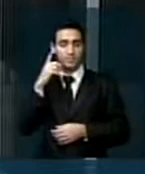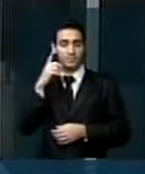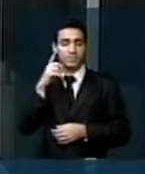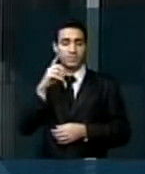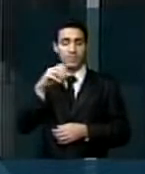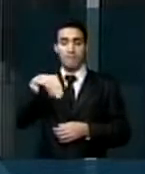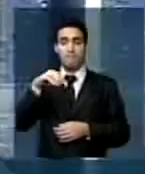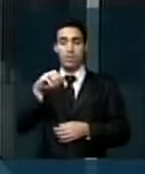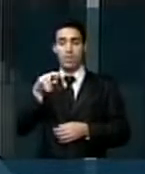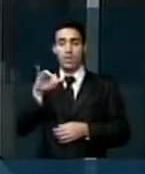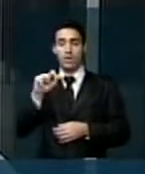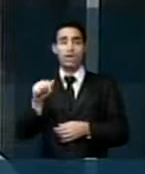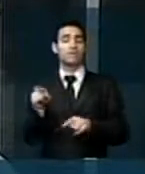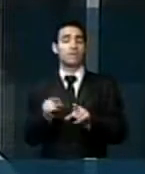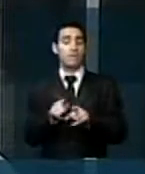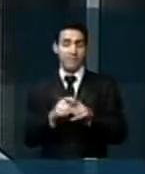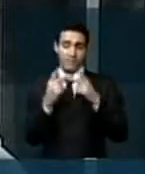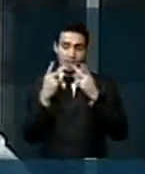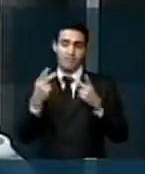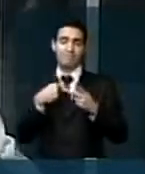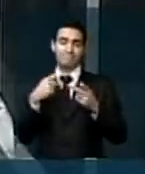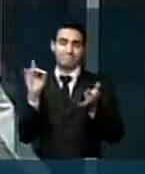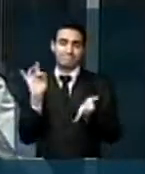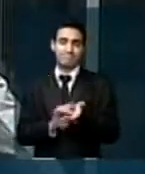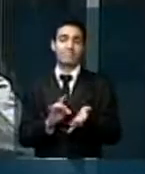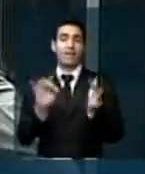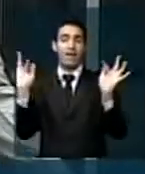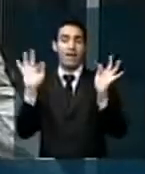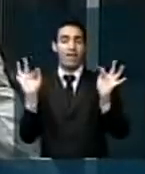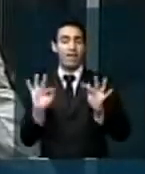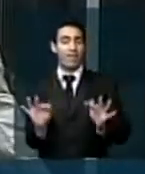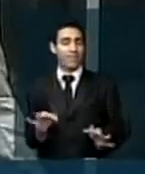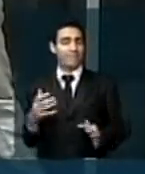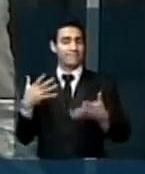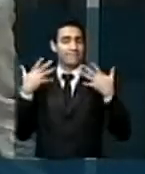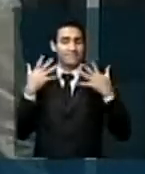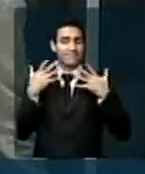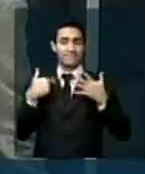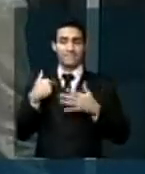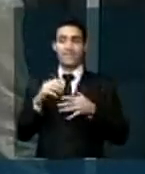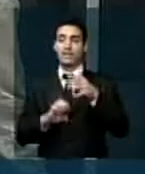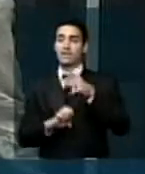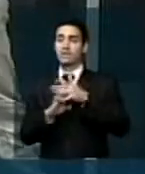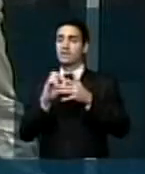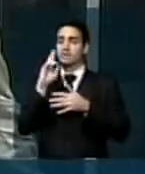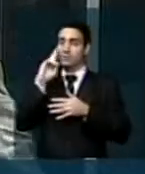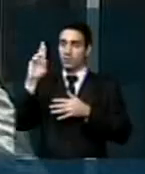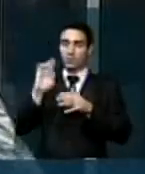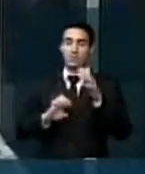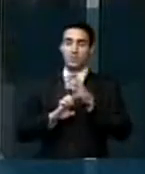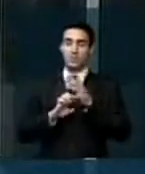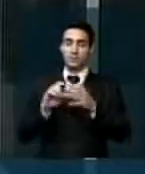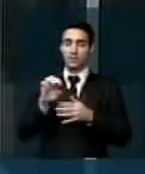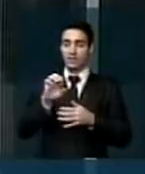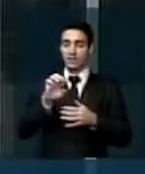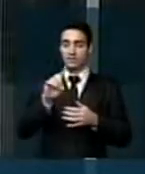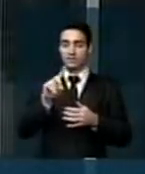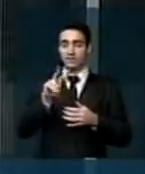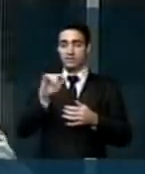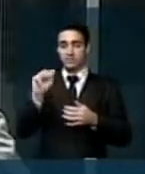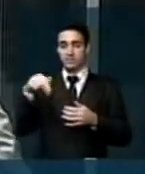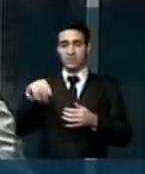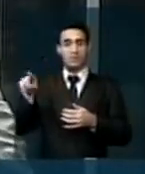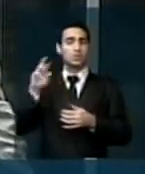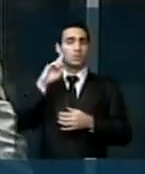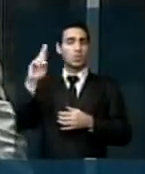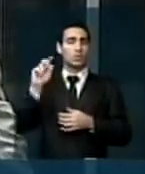Rinaldo Moura, e dizendo a alegria de ter aqui conosco o empresário do meio de comunicação, que é o empresário Edivan Murim, proprietário de uma